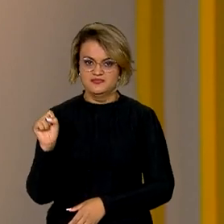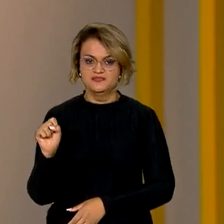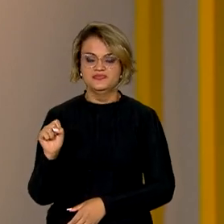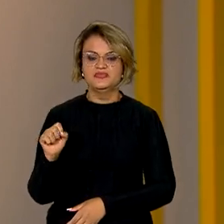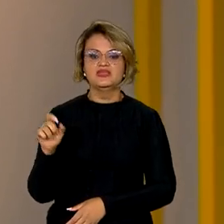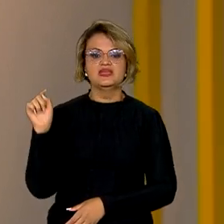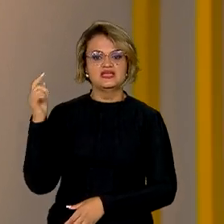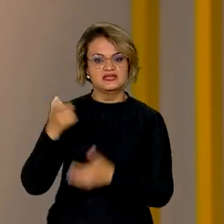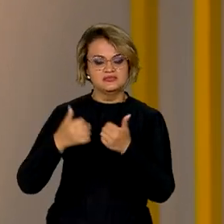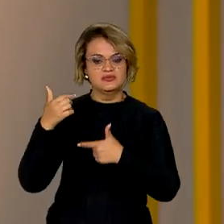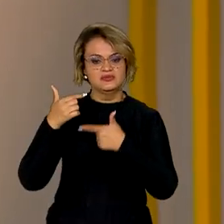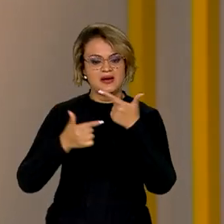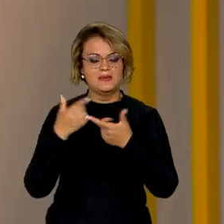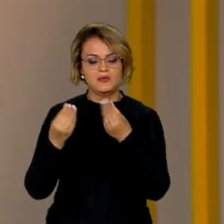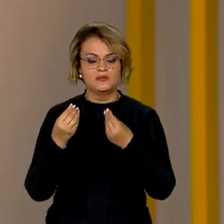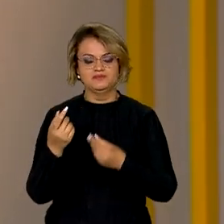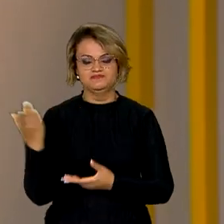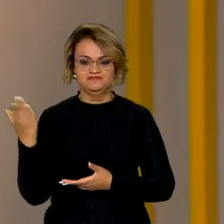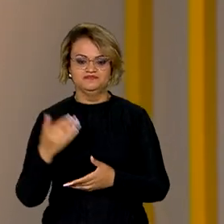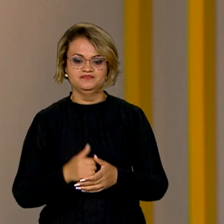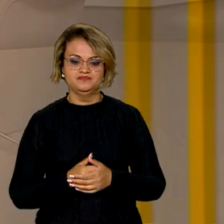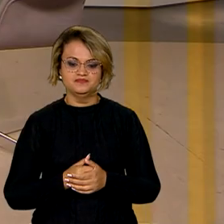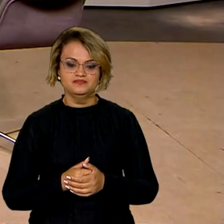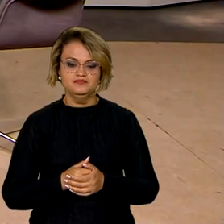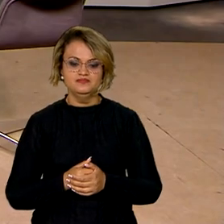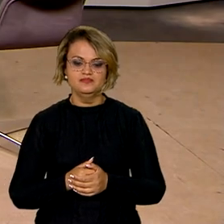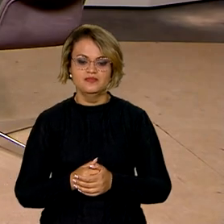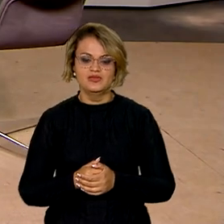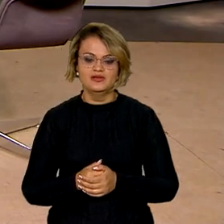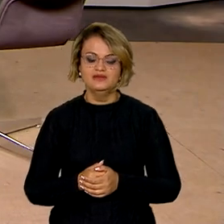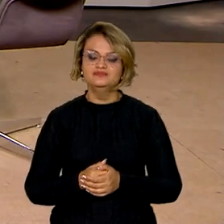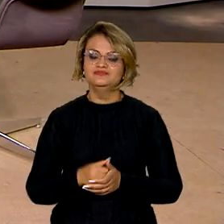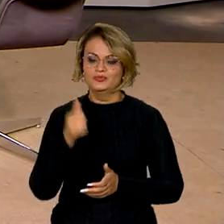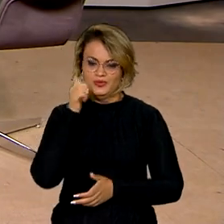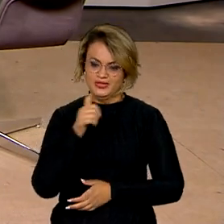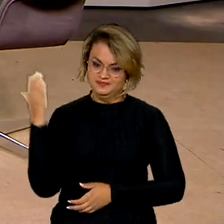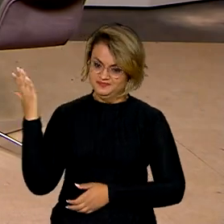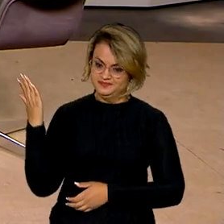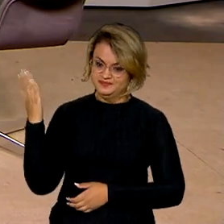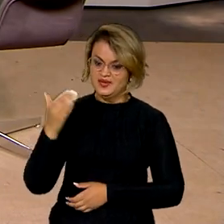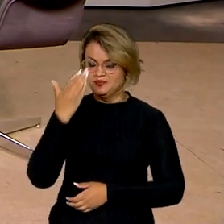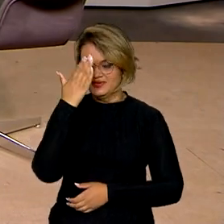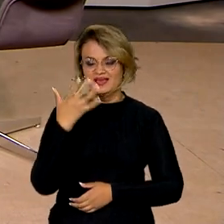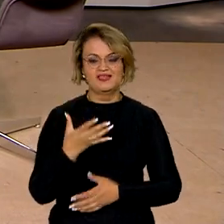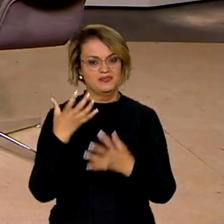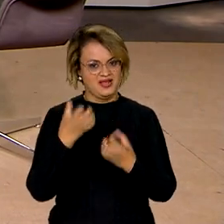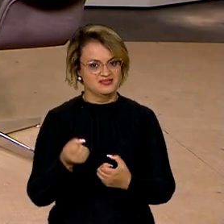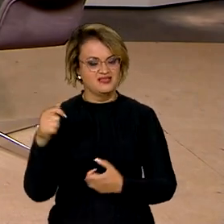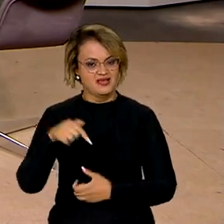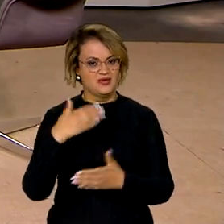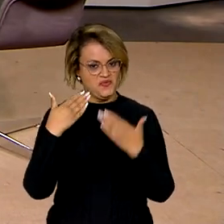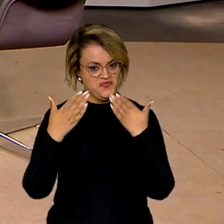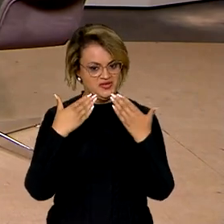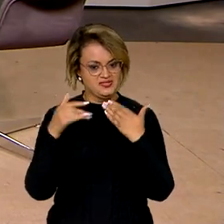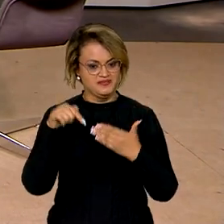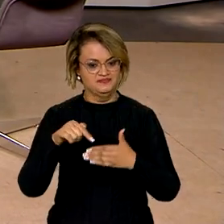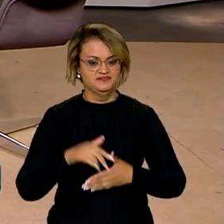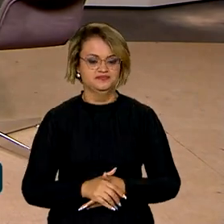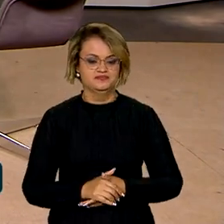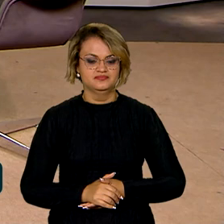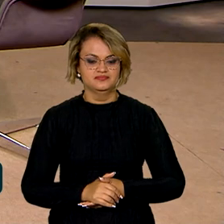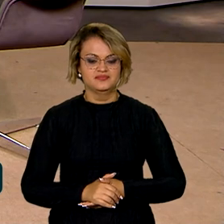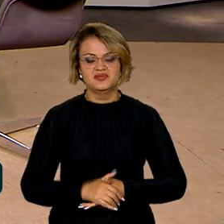detalhou todo esse trabalho. Confira aí na entrevista. Diretora Tereza Campelo, muito obrigado pela sua presença aqui no Brasil em Dia.